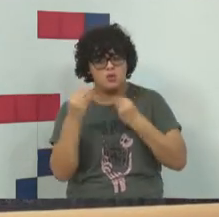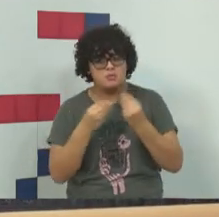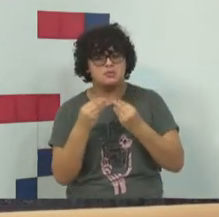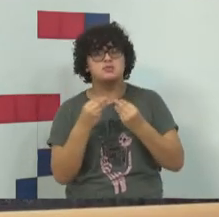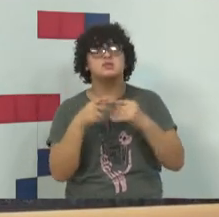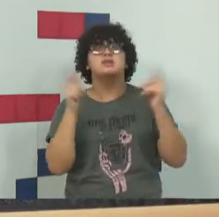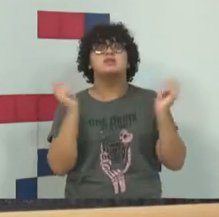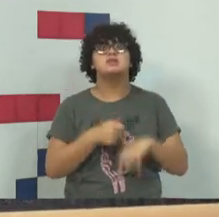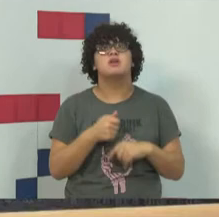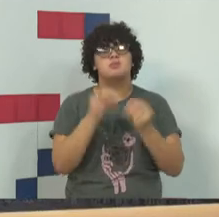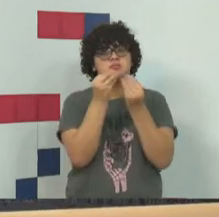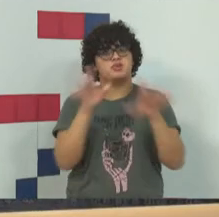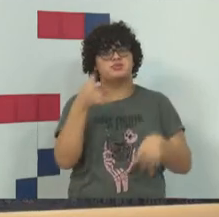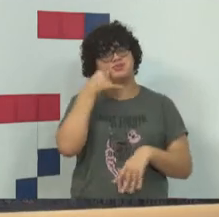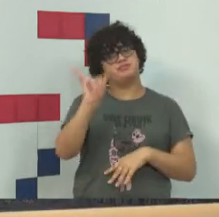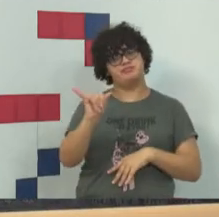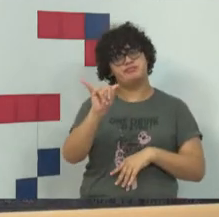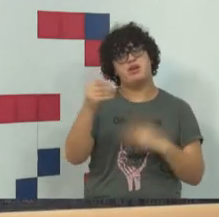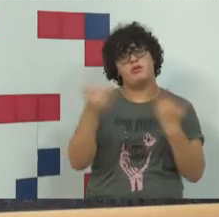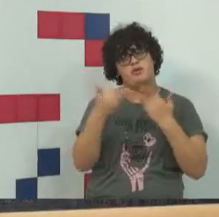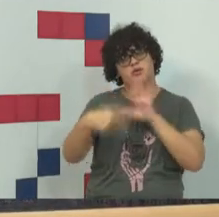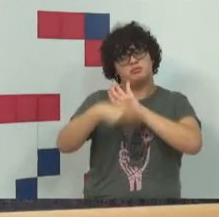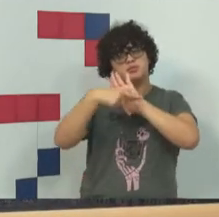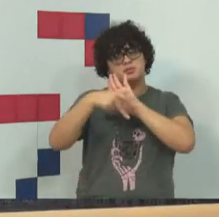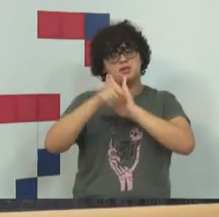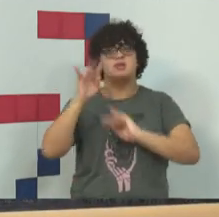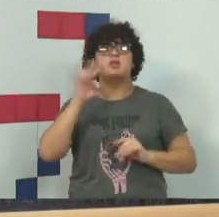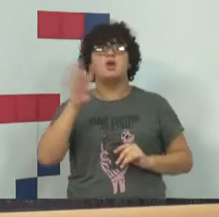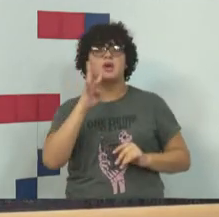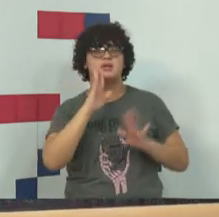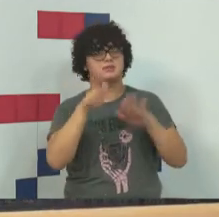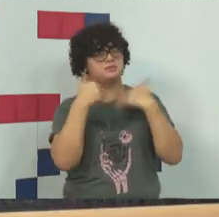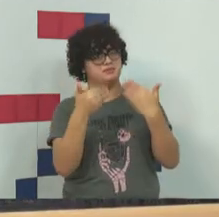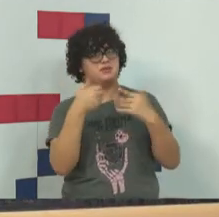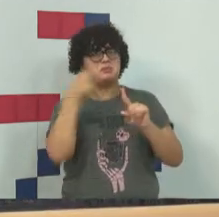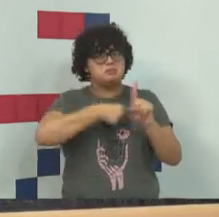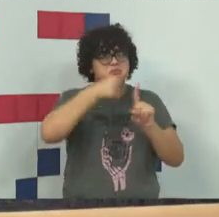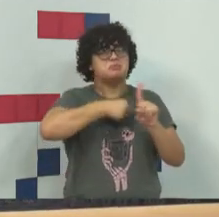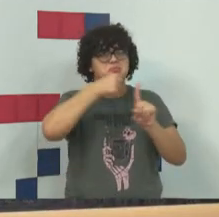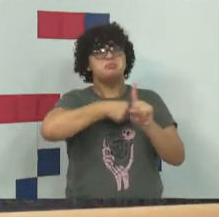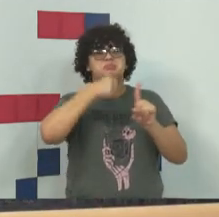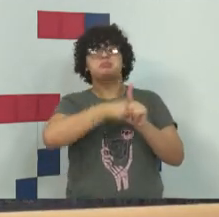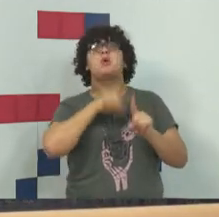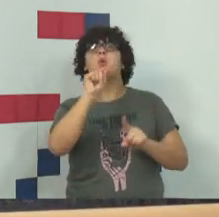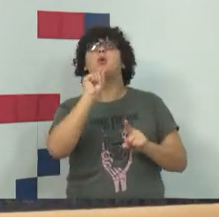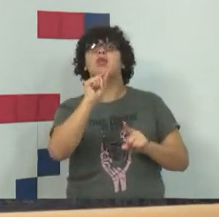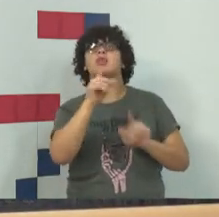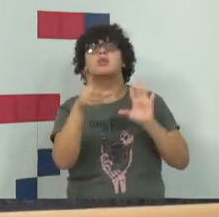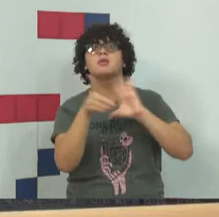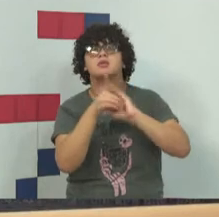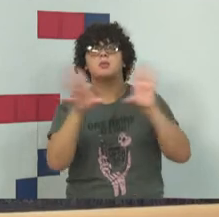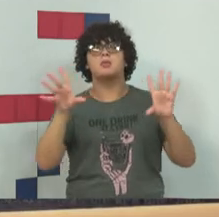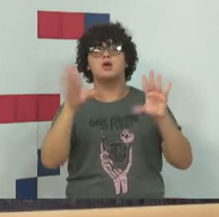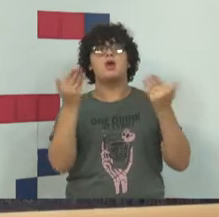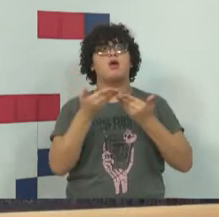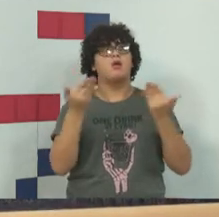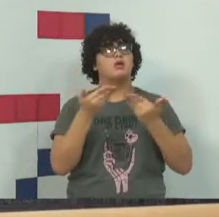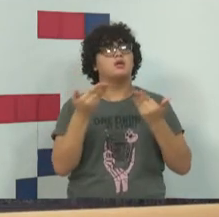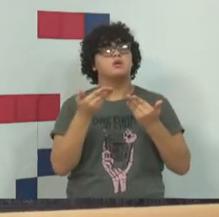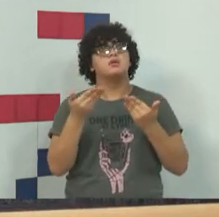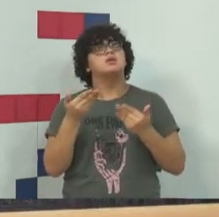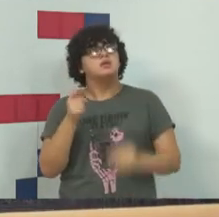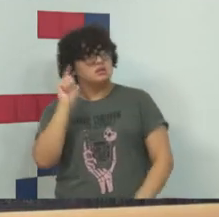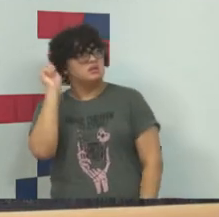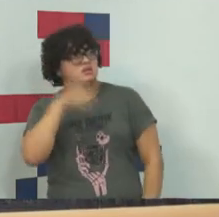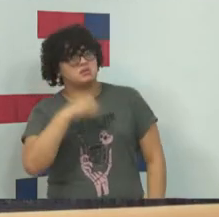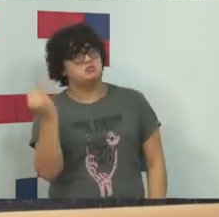não sejam prejudicados numa tese de disputa democrática. Então, é